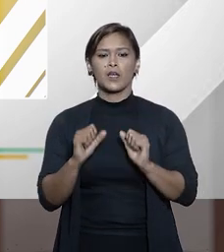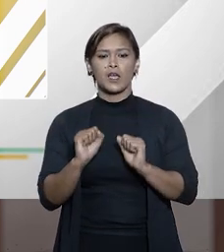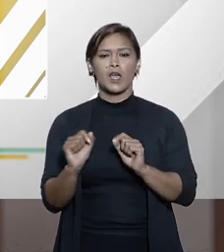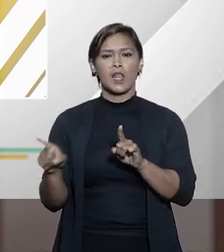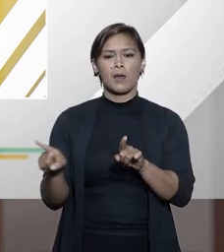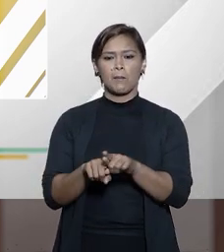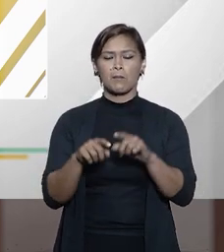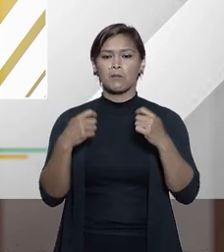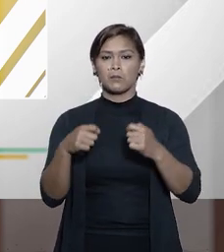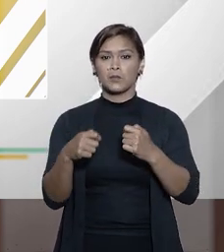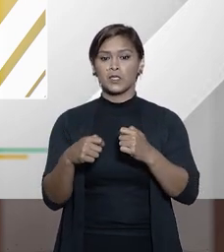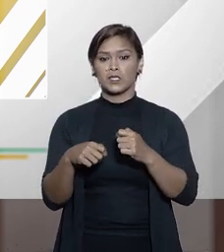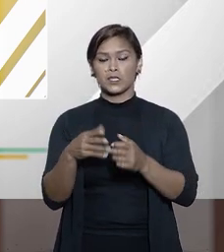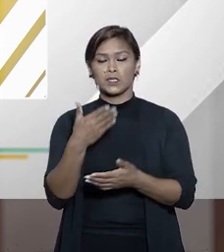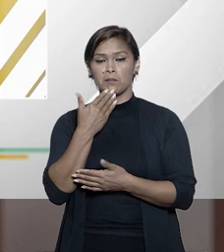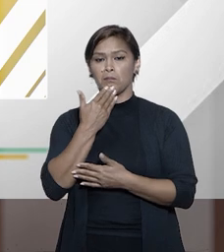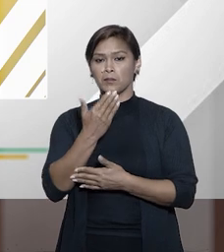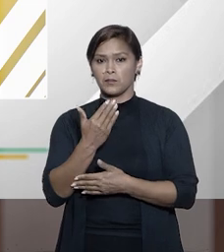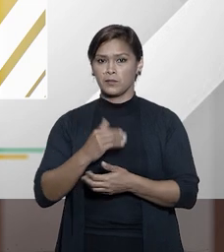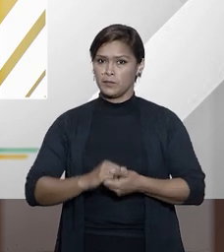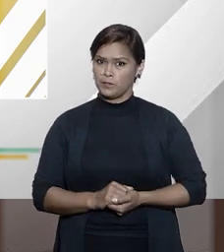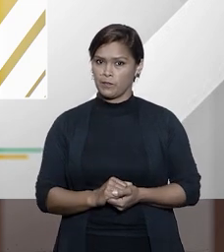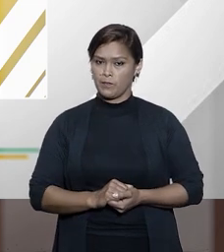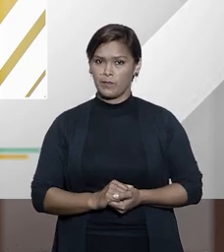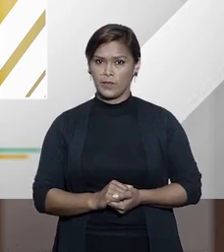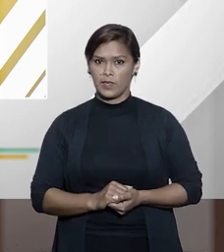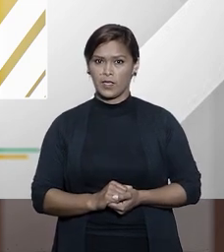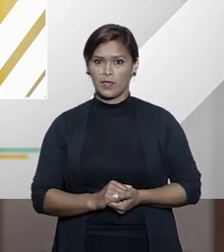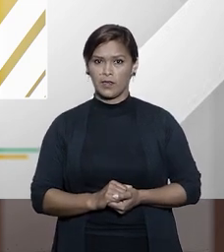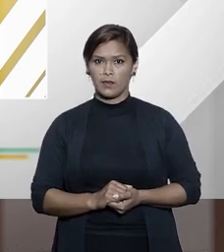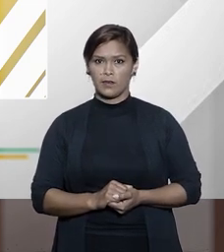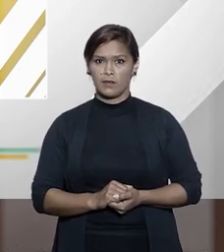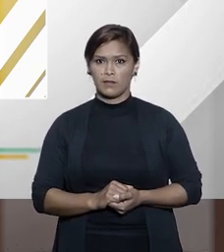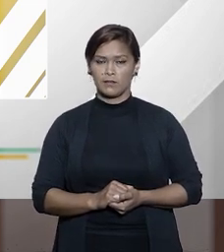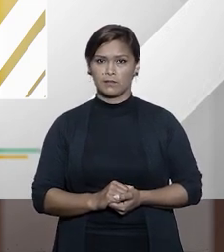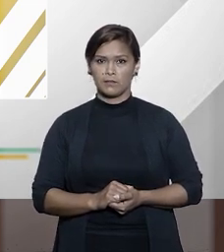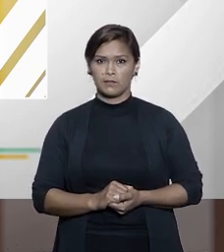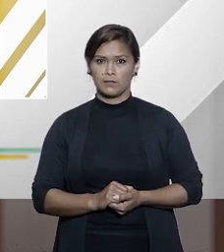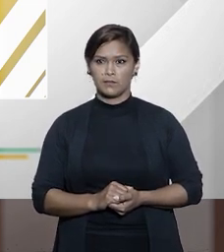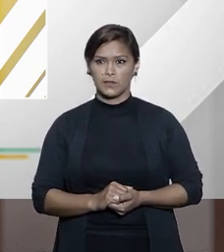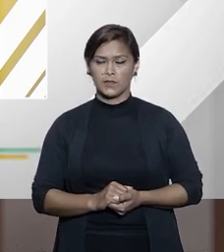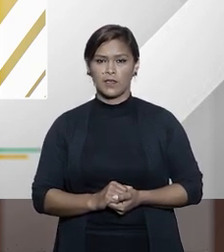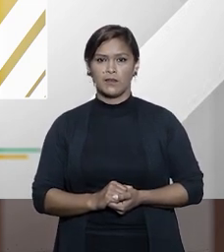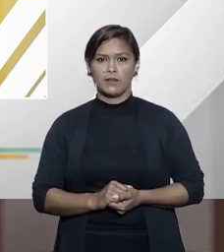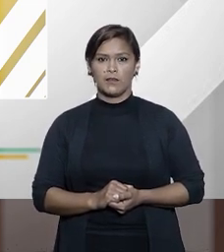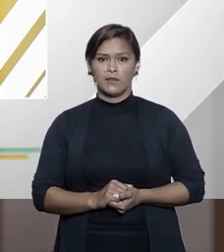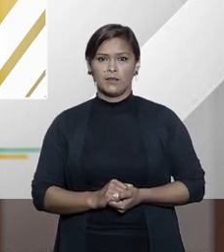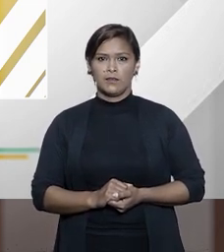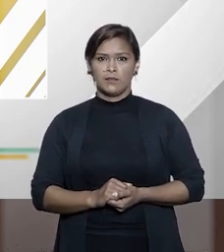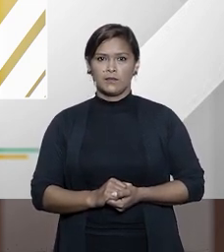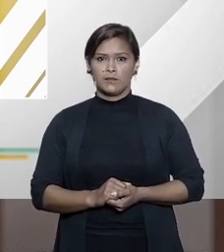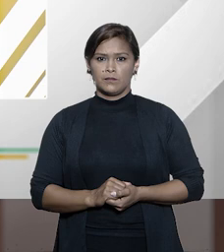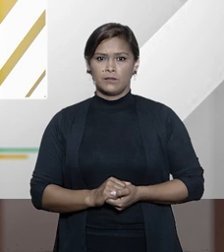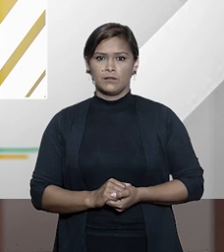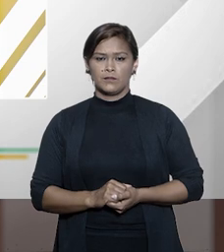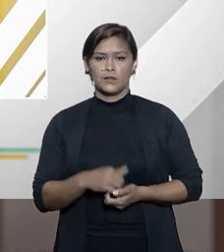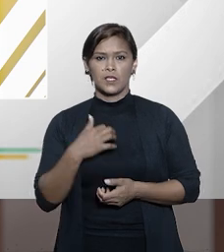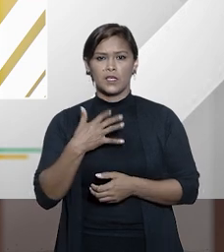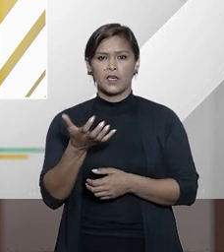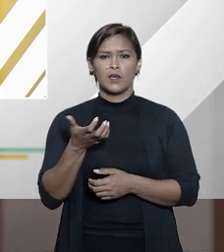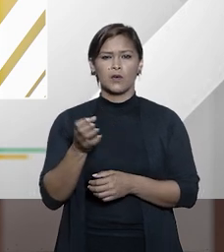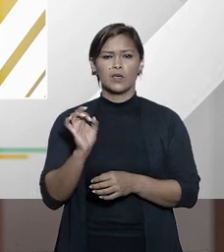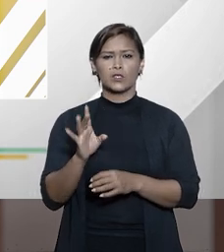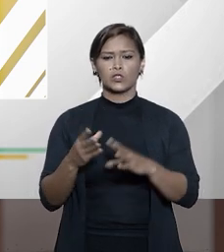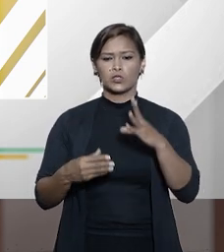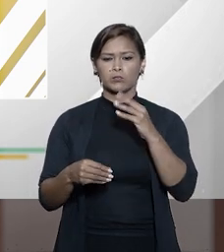pode ou deve ser requerida então eu eu queria